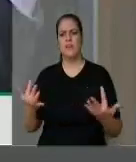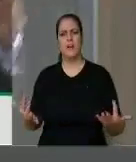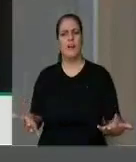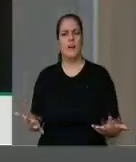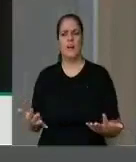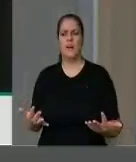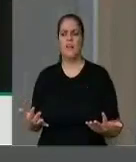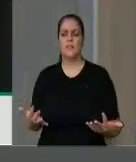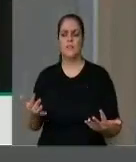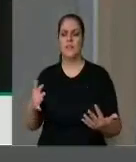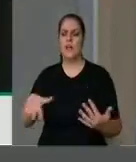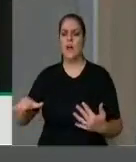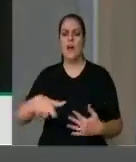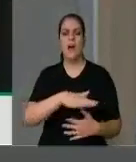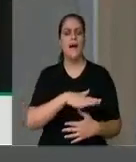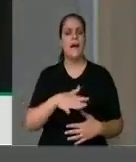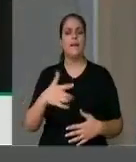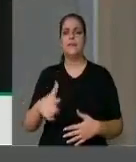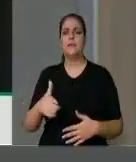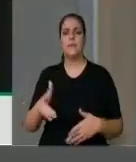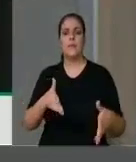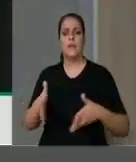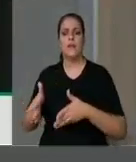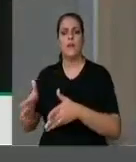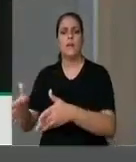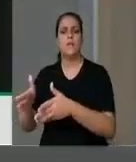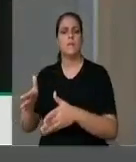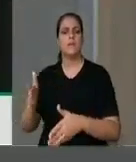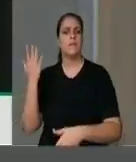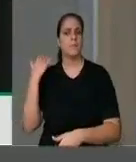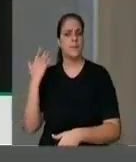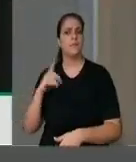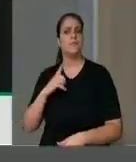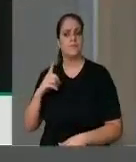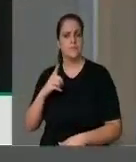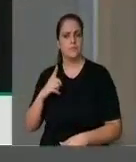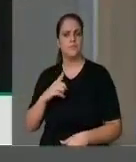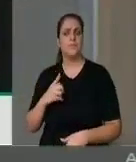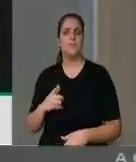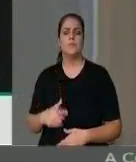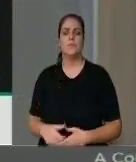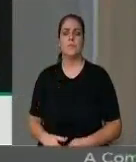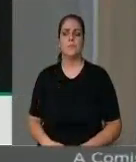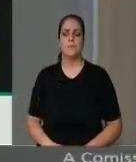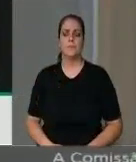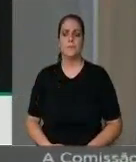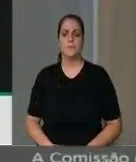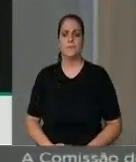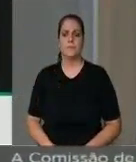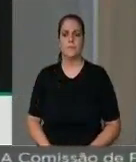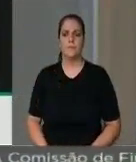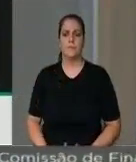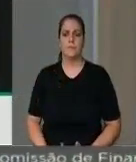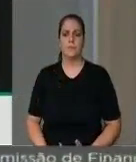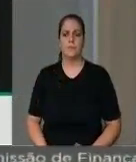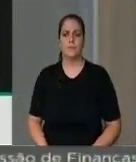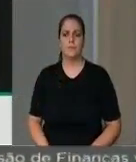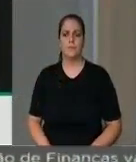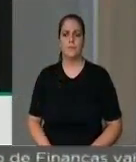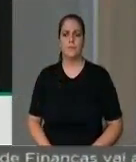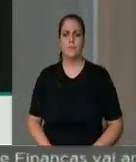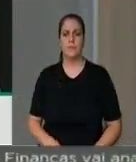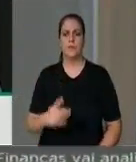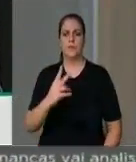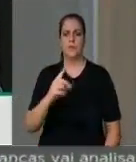territórios do estado, dos municípios atingidos. Nós temos hoje um contingente de 2